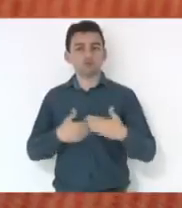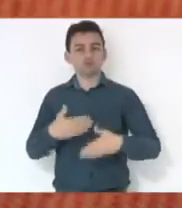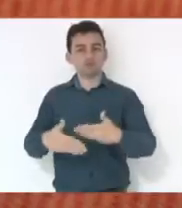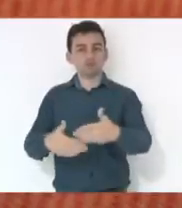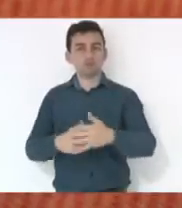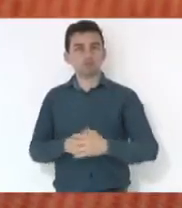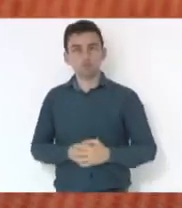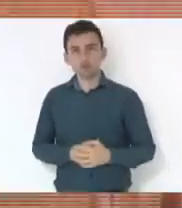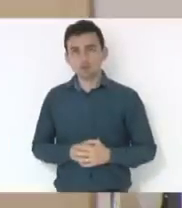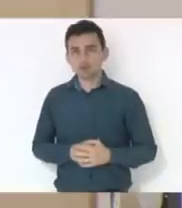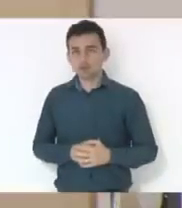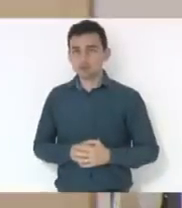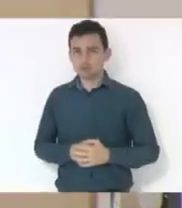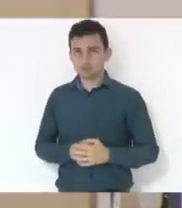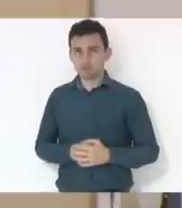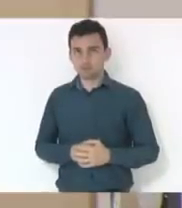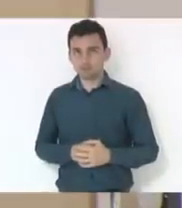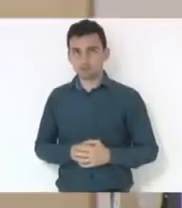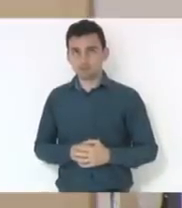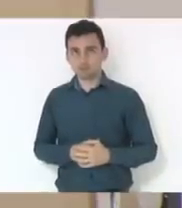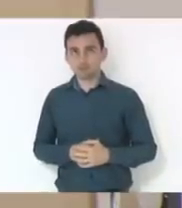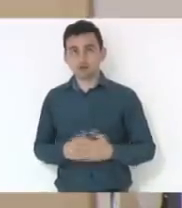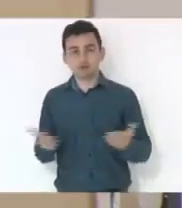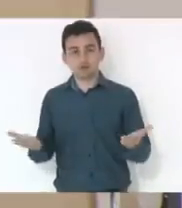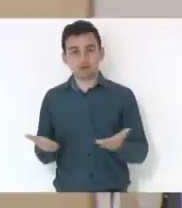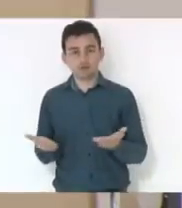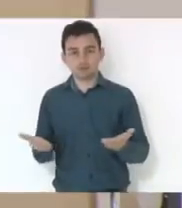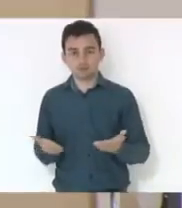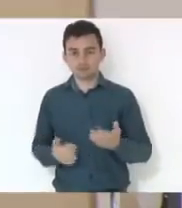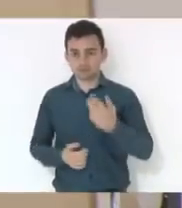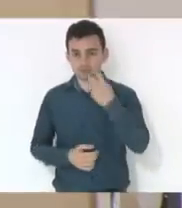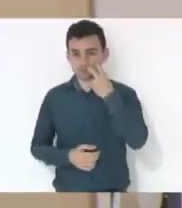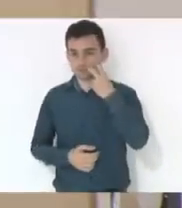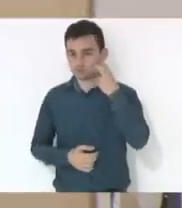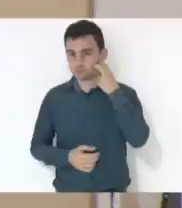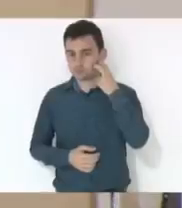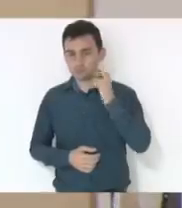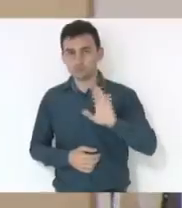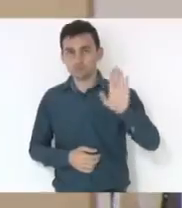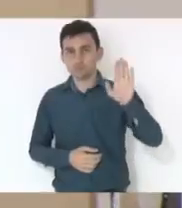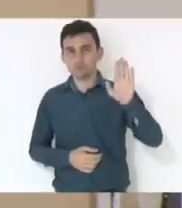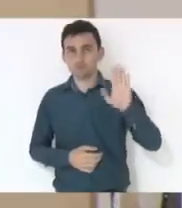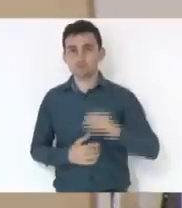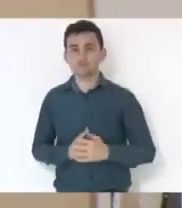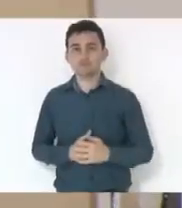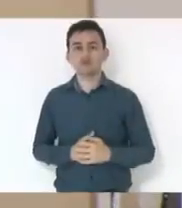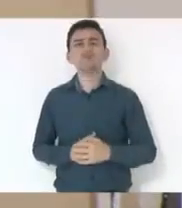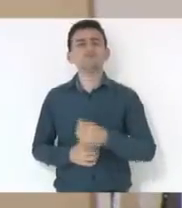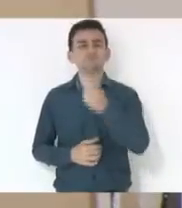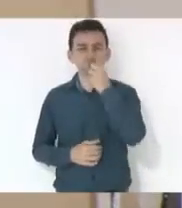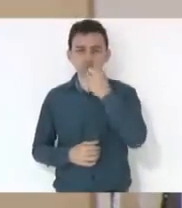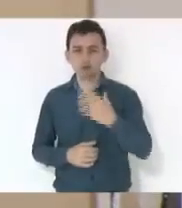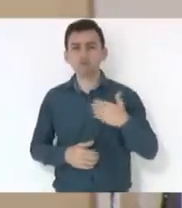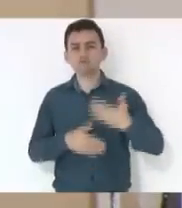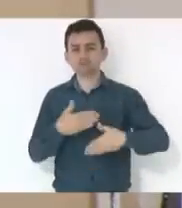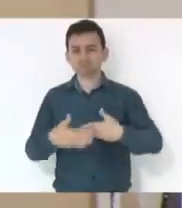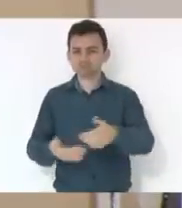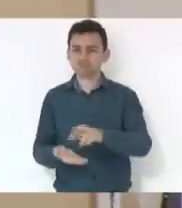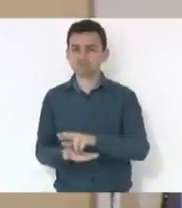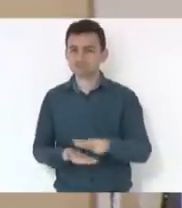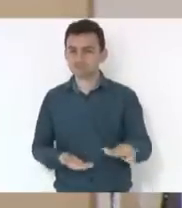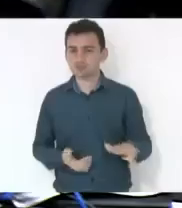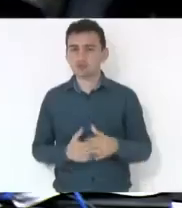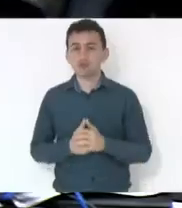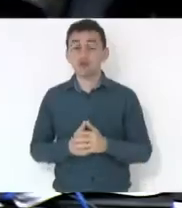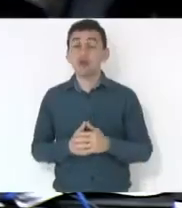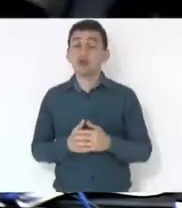Obrigado, o Luiz Fernando Vampiro, com a palavra. Eu tenho recebido aqui bons encaminhamentos, mas, na verdade, fazer